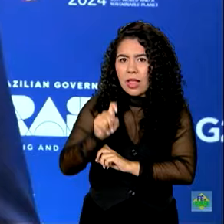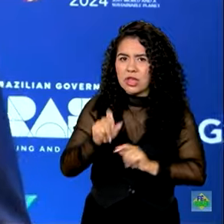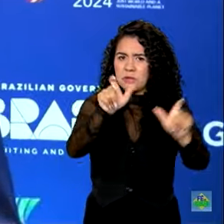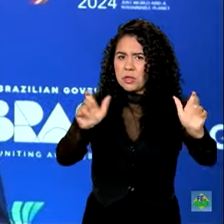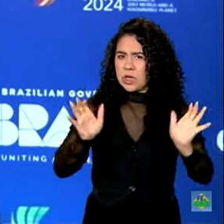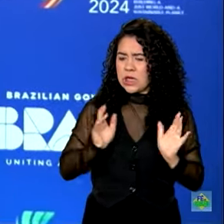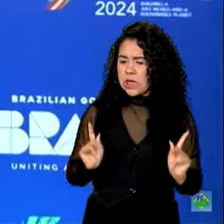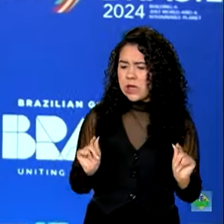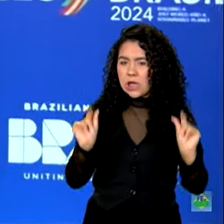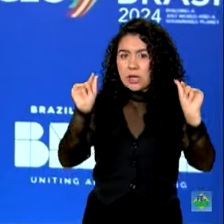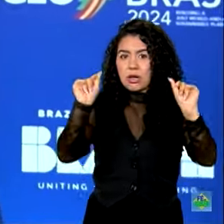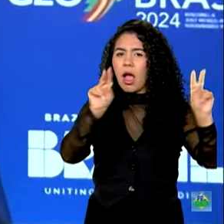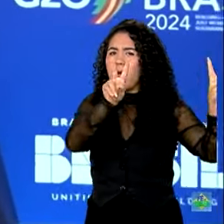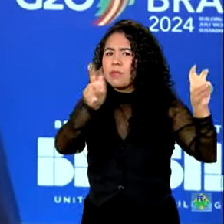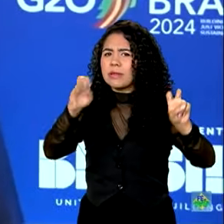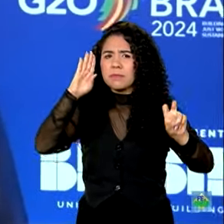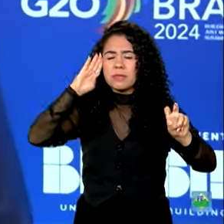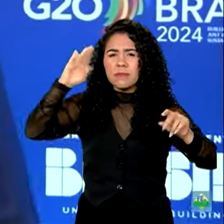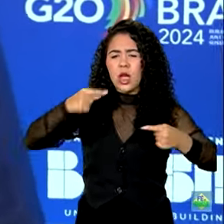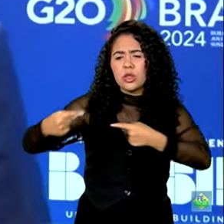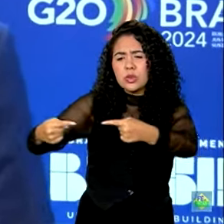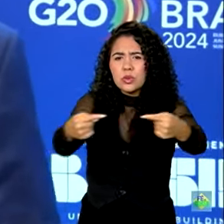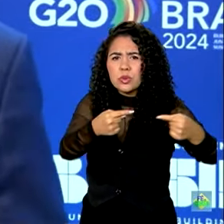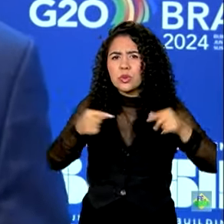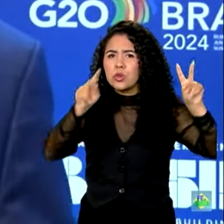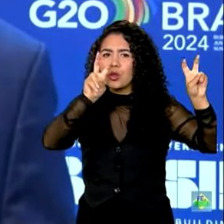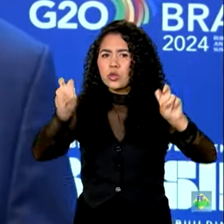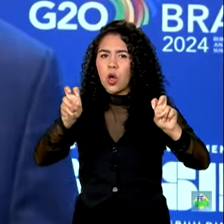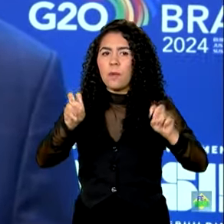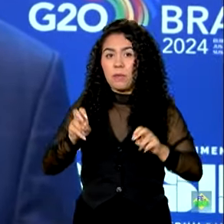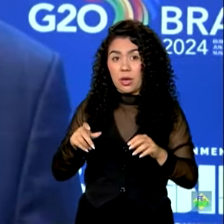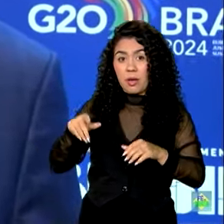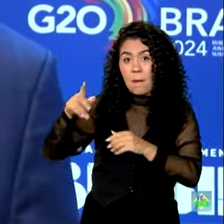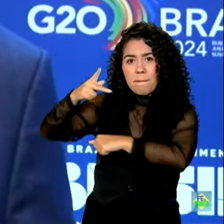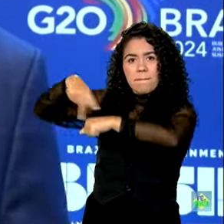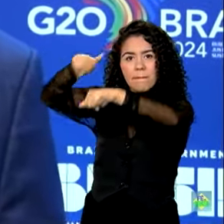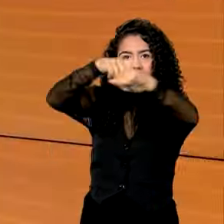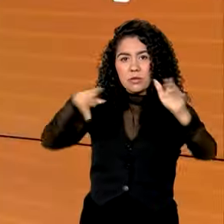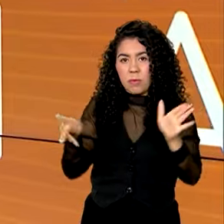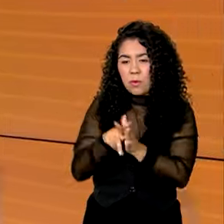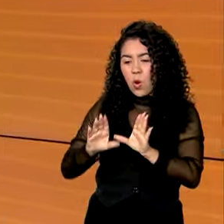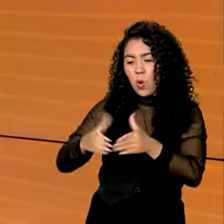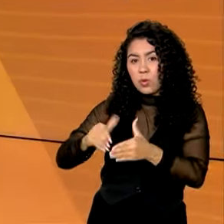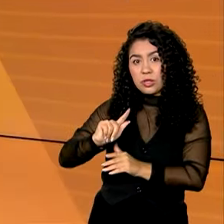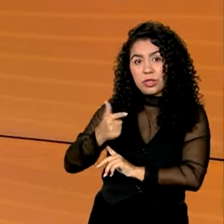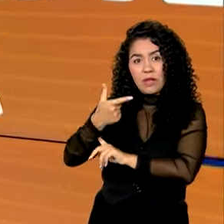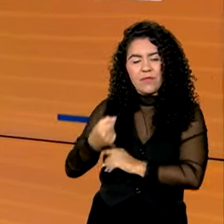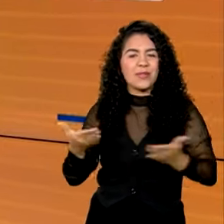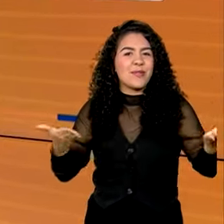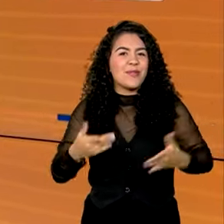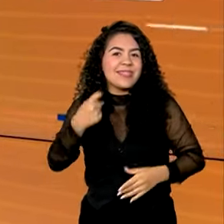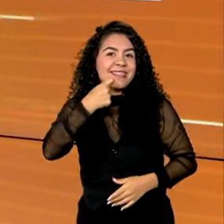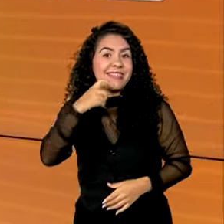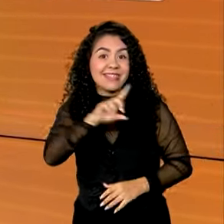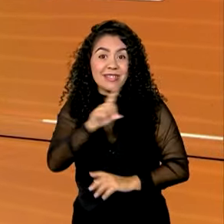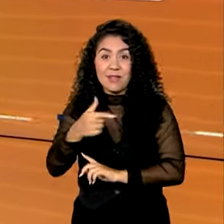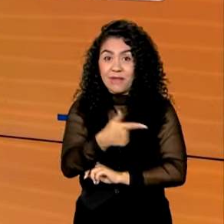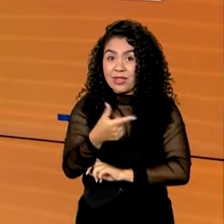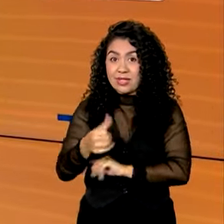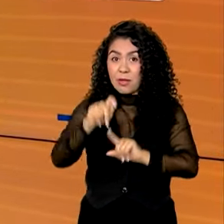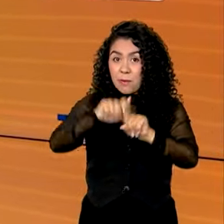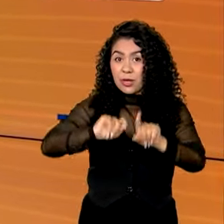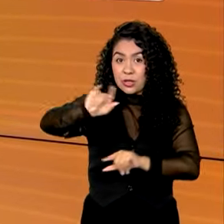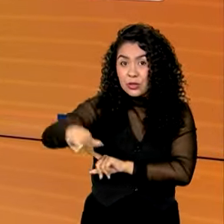é tema de destaque nas discussões sobre finanças entre países do G20. Sexta-feira, 26 de